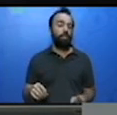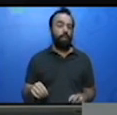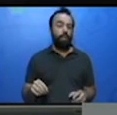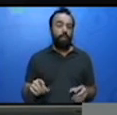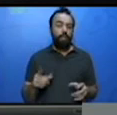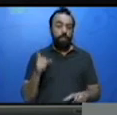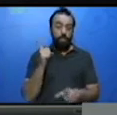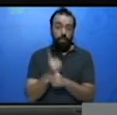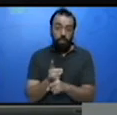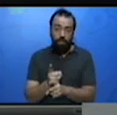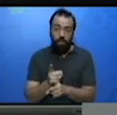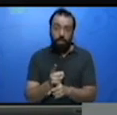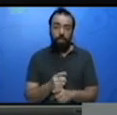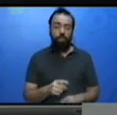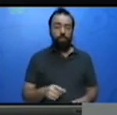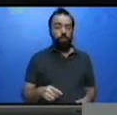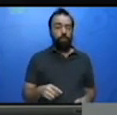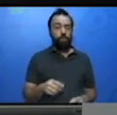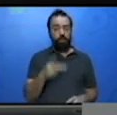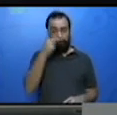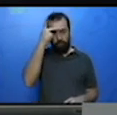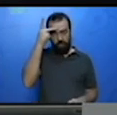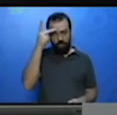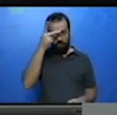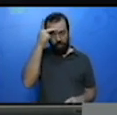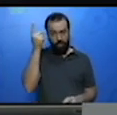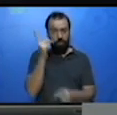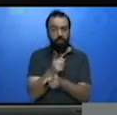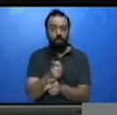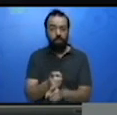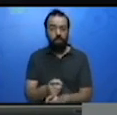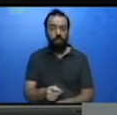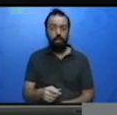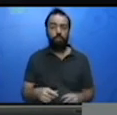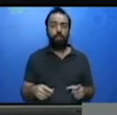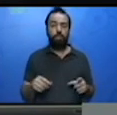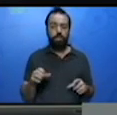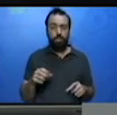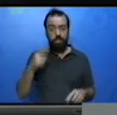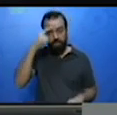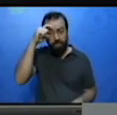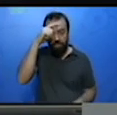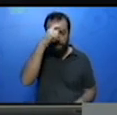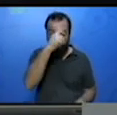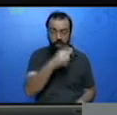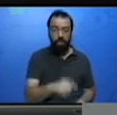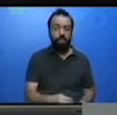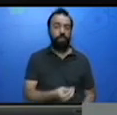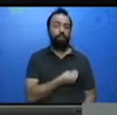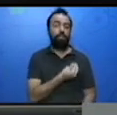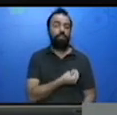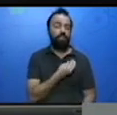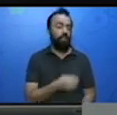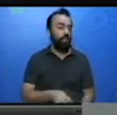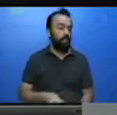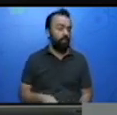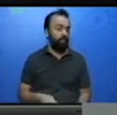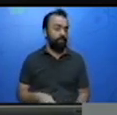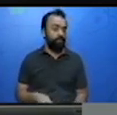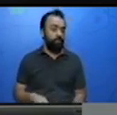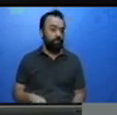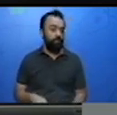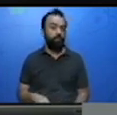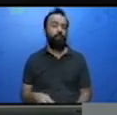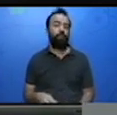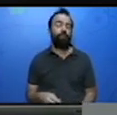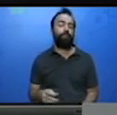A próxima ficará o cultivo da cana-de-açúcar não prosperou na capitania de São Vicente, pois